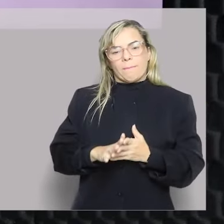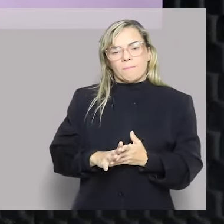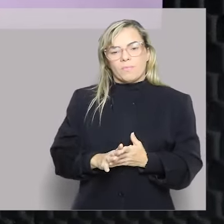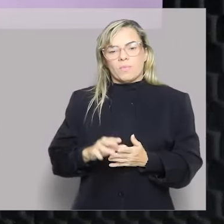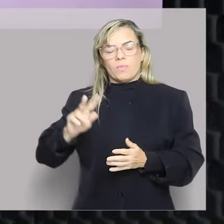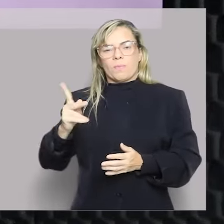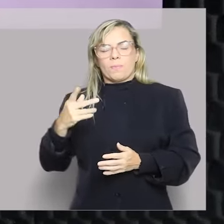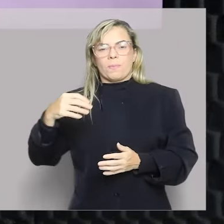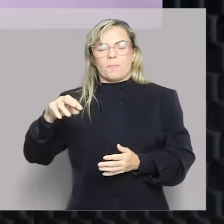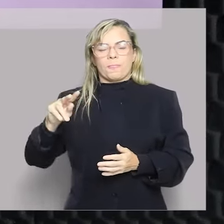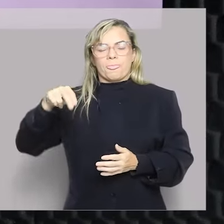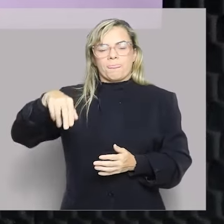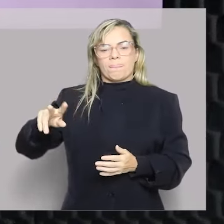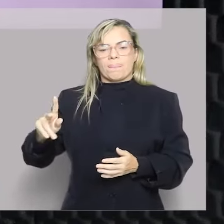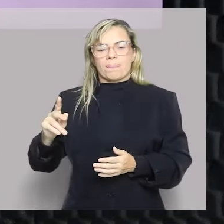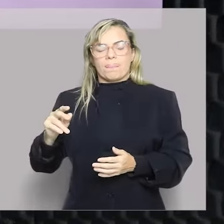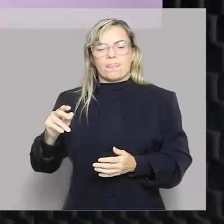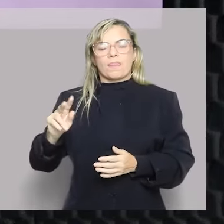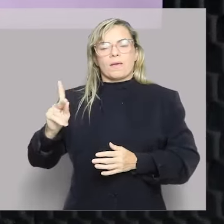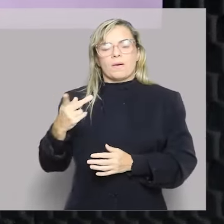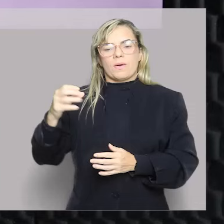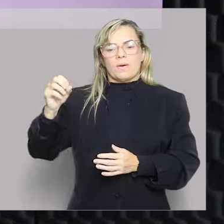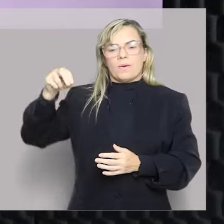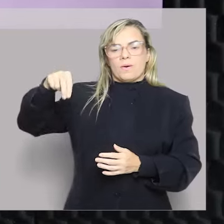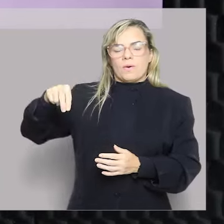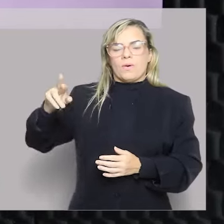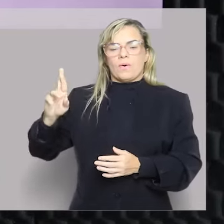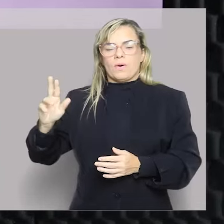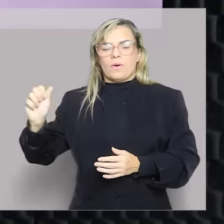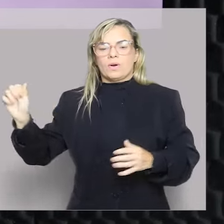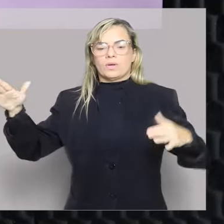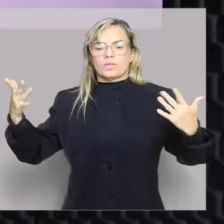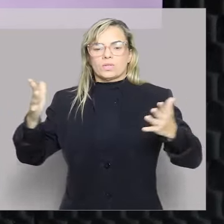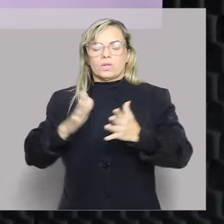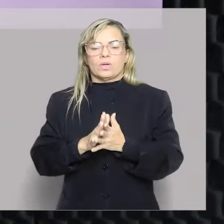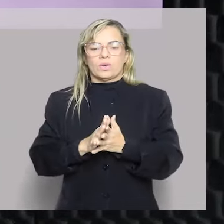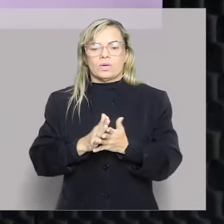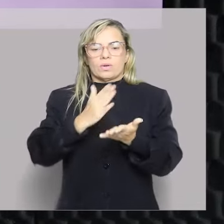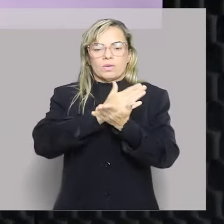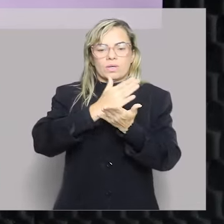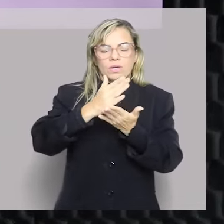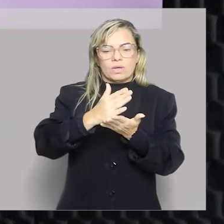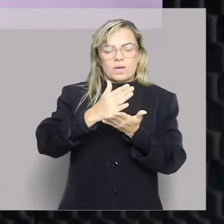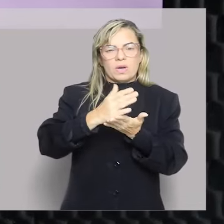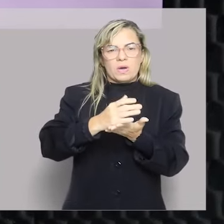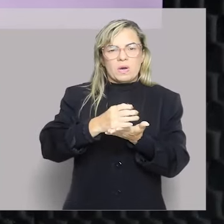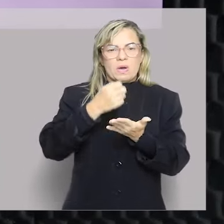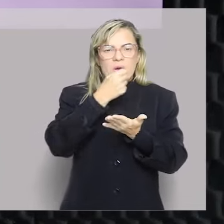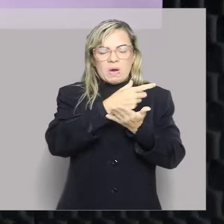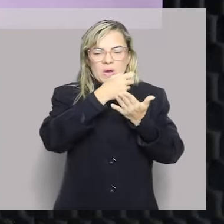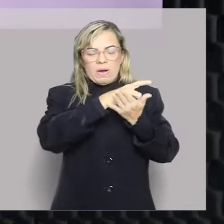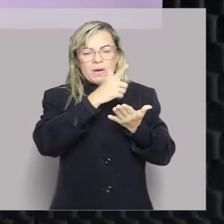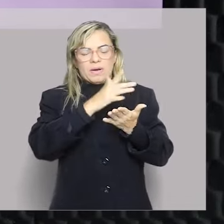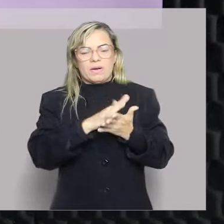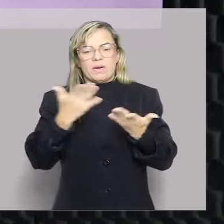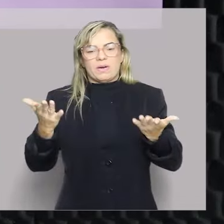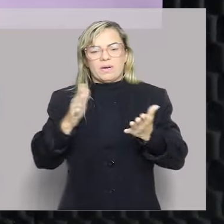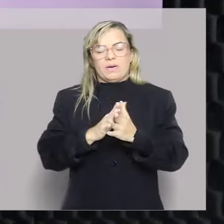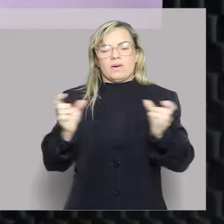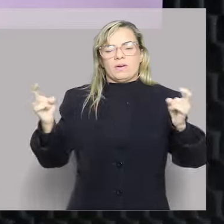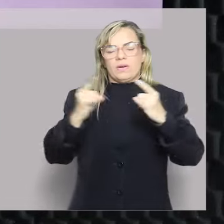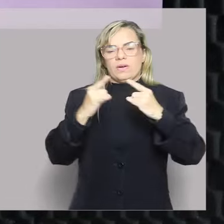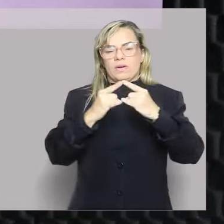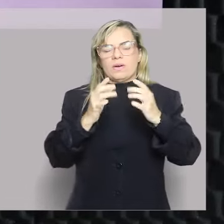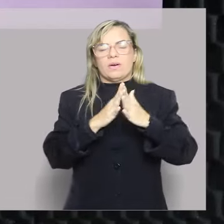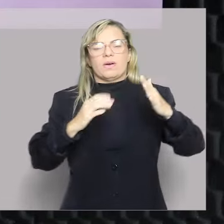E se eu começar aqui a xingar uma instituição privada? Ah, essa empresa fez isso, fez aquilo, ela é